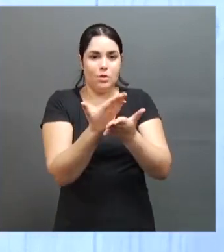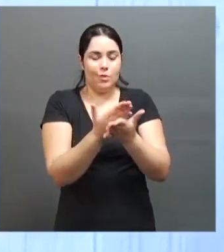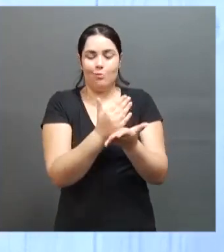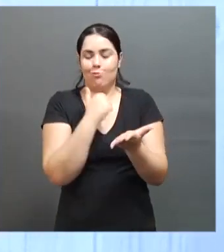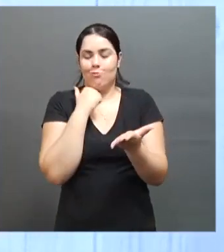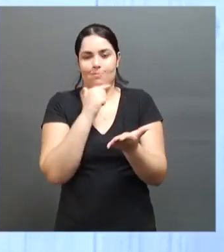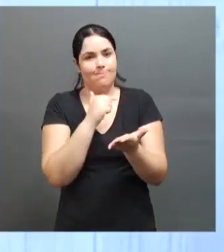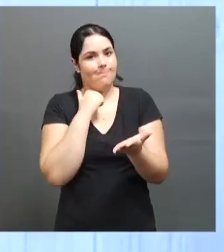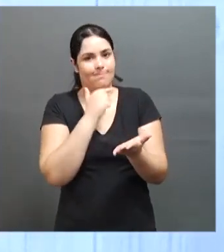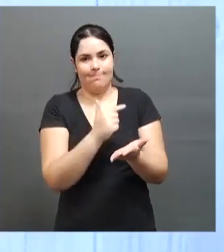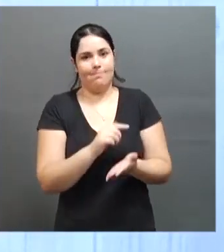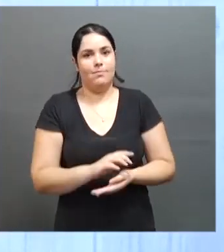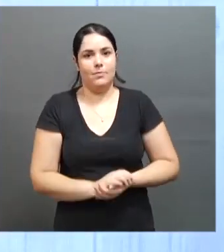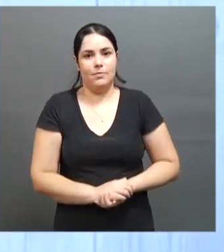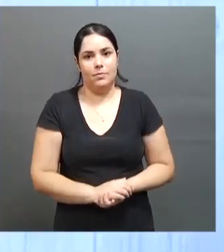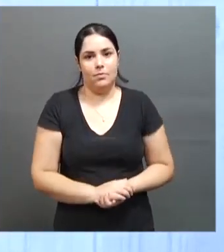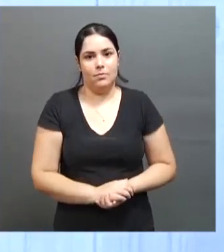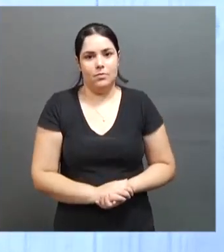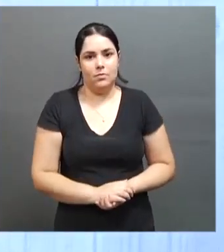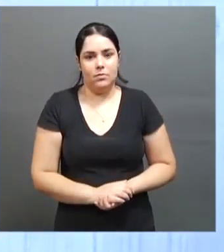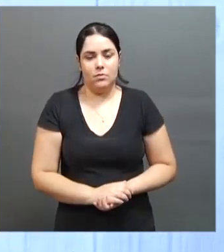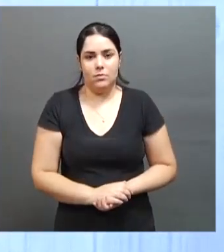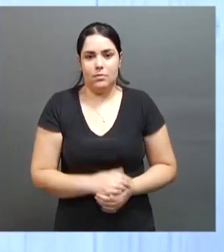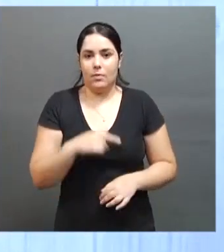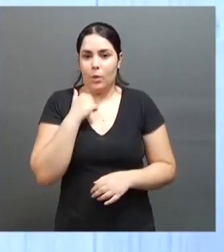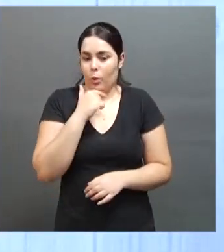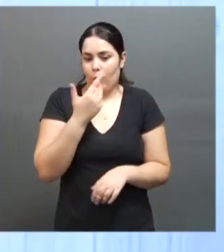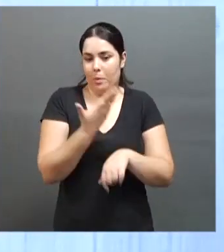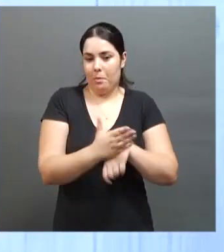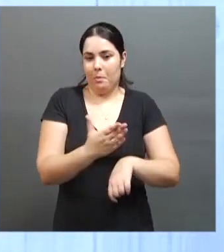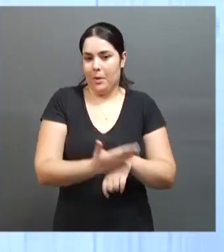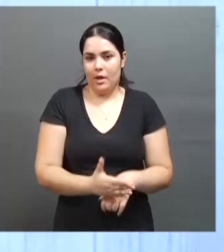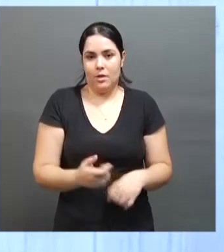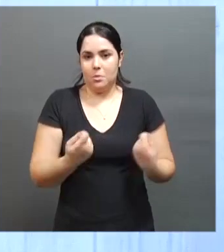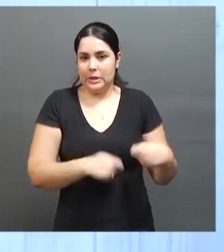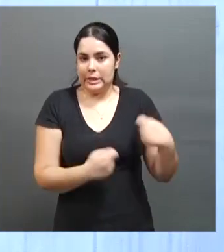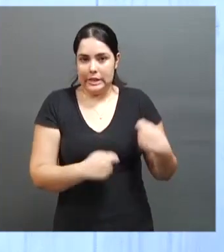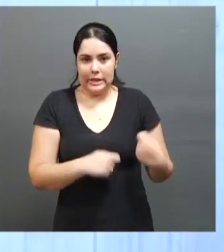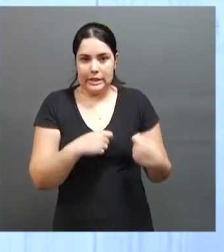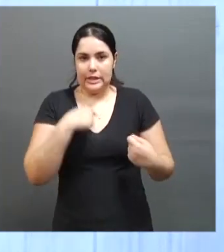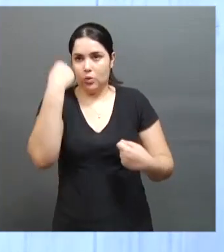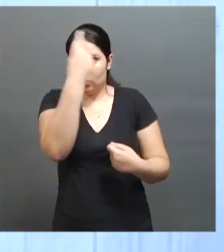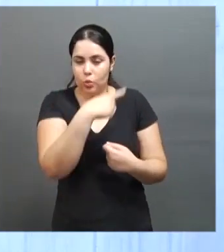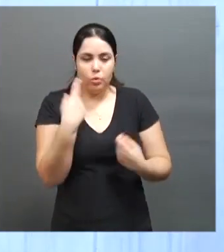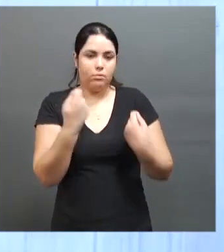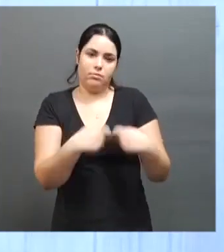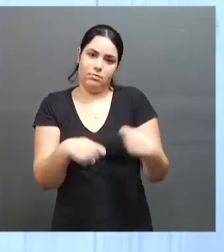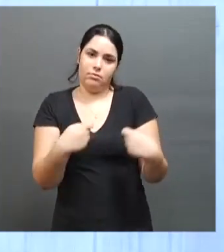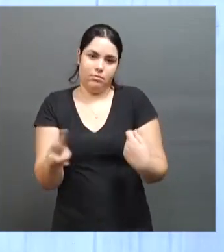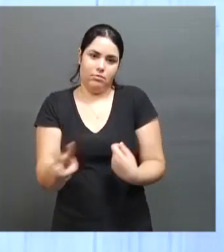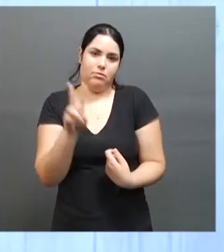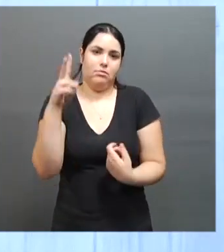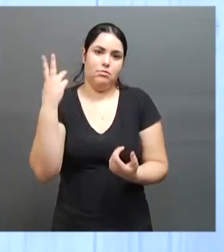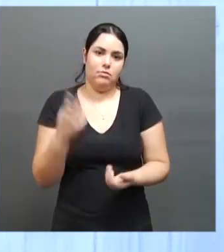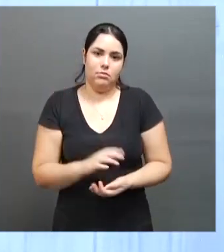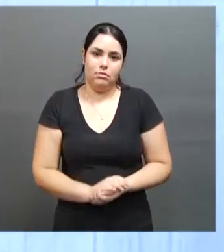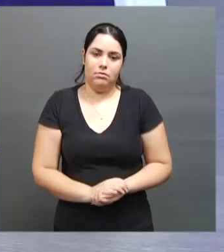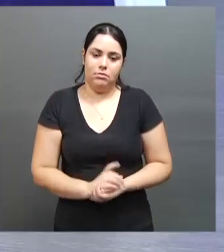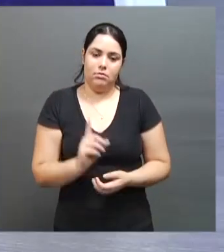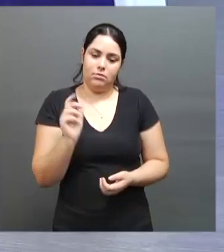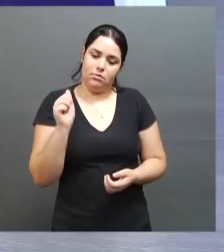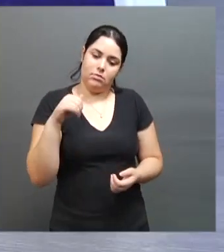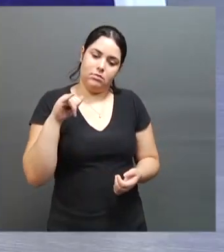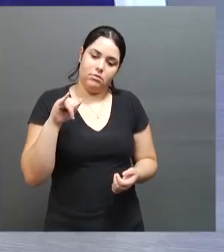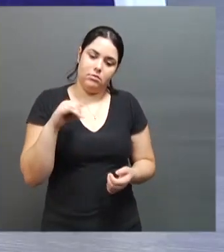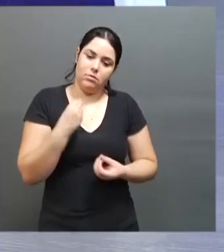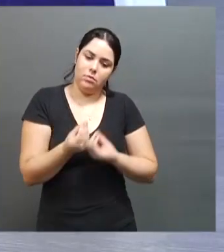consegue realizar os treinamentos que ele precisa, ter a carga horária que ele precisa no esporte para valorizar. E, Dani, como é que